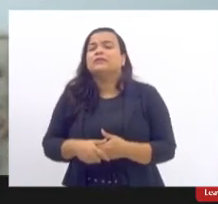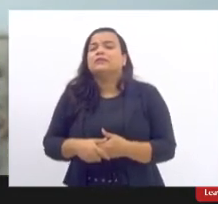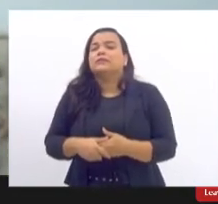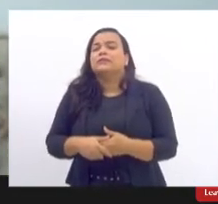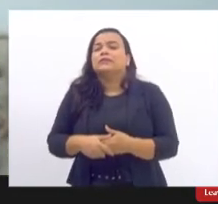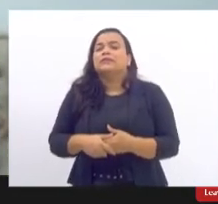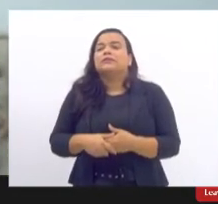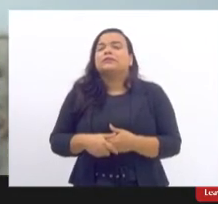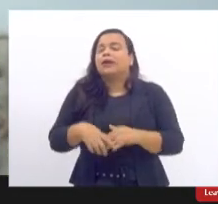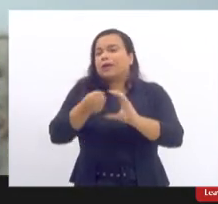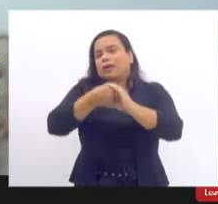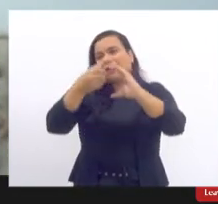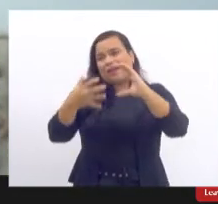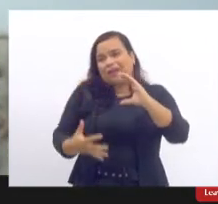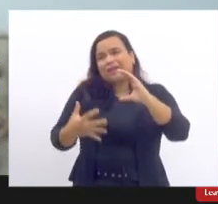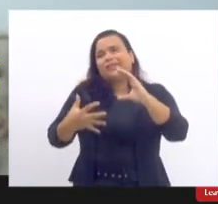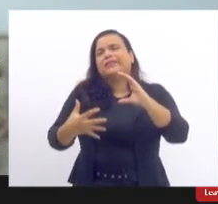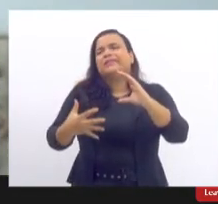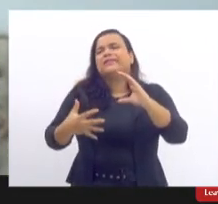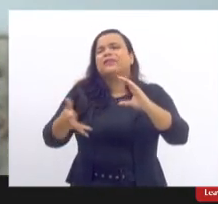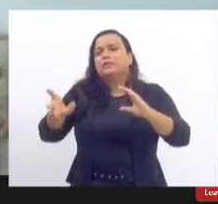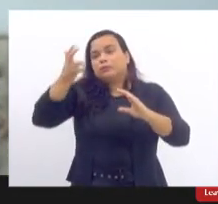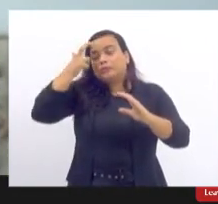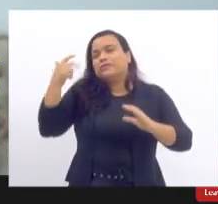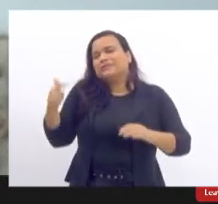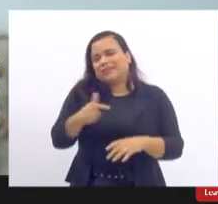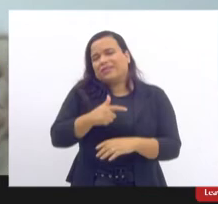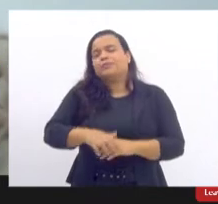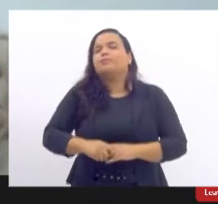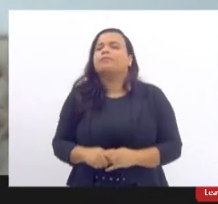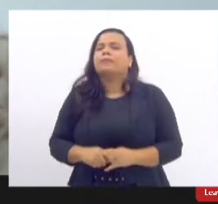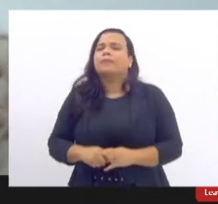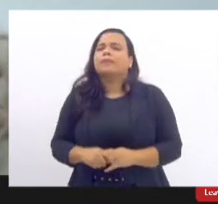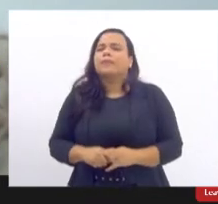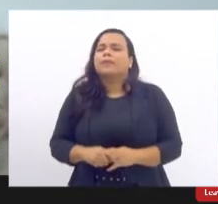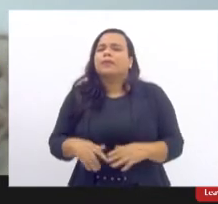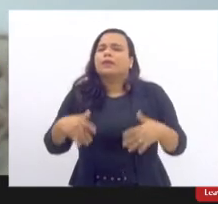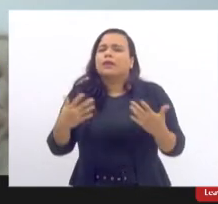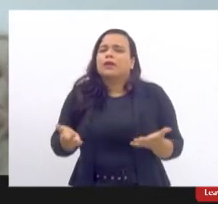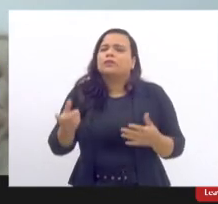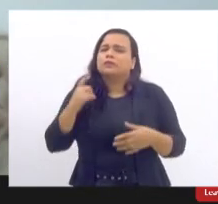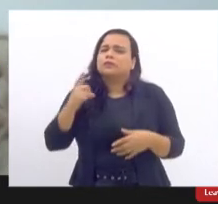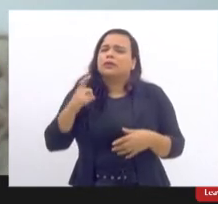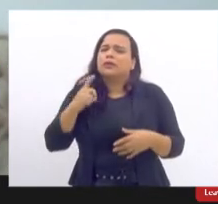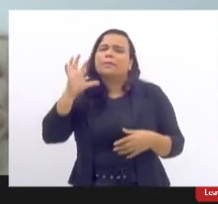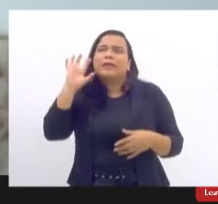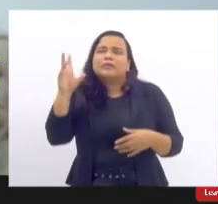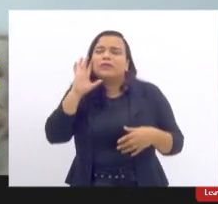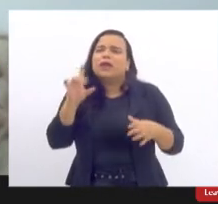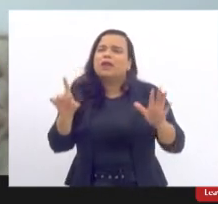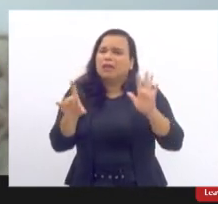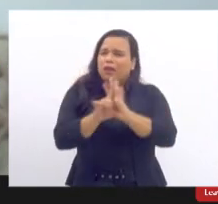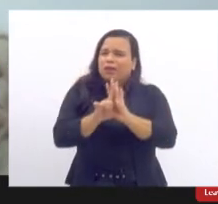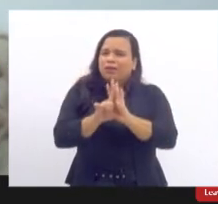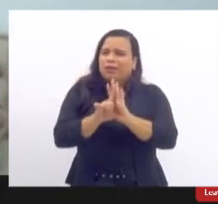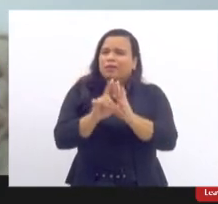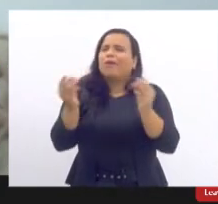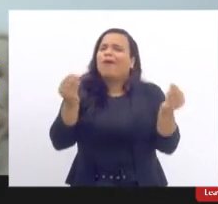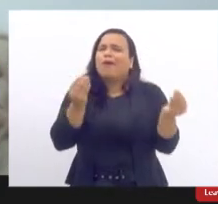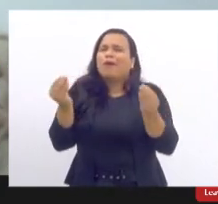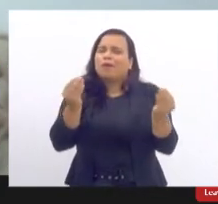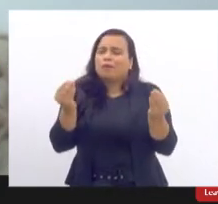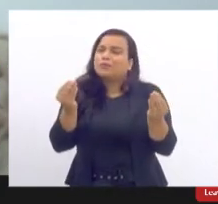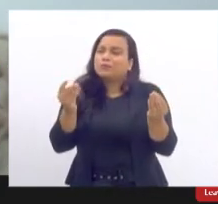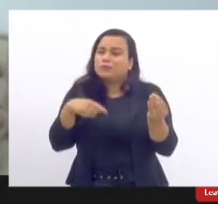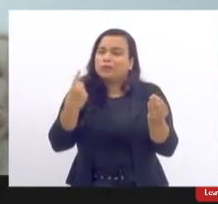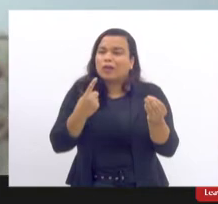cultural. Bom, e aí fico pensando, passa a lei, como é que faremos para que,